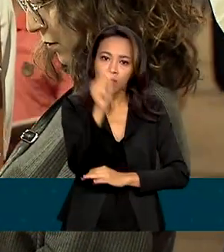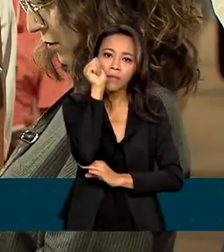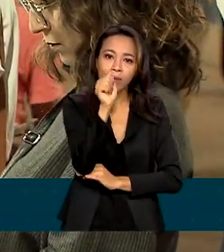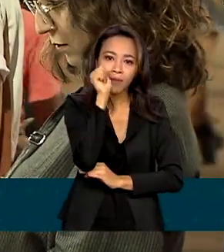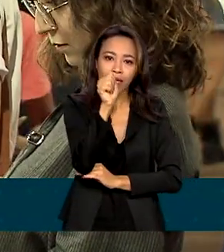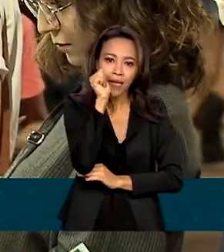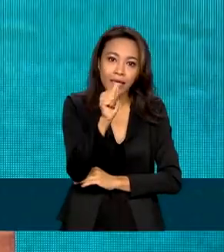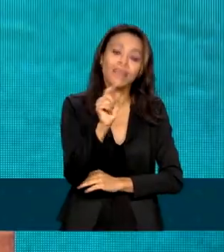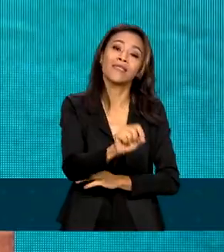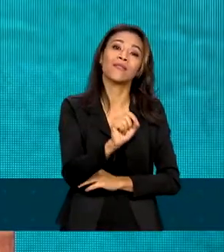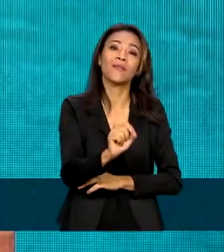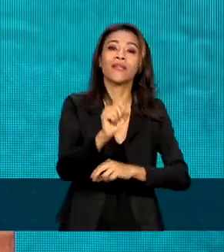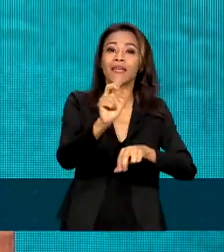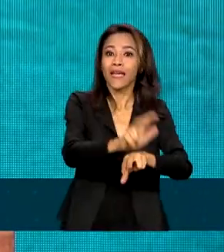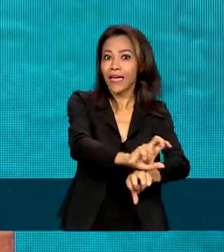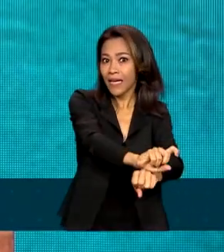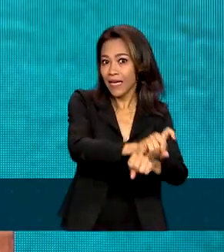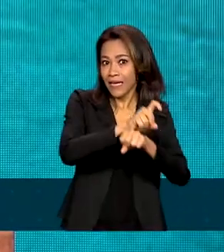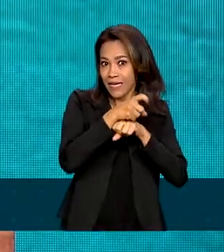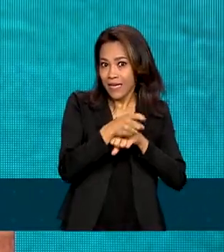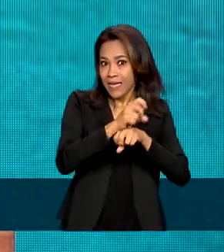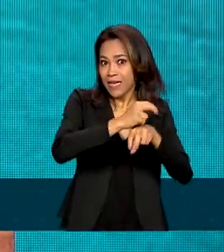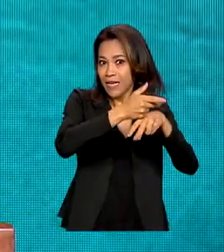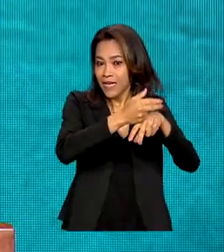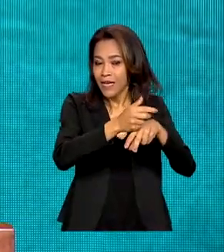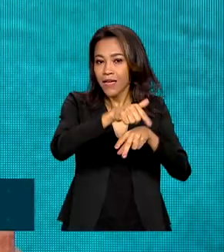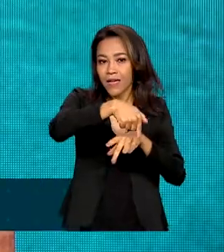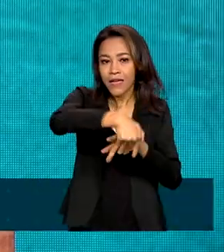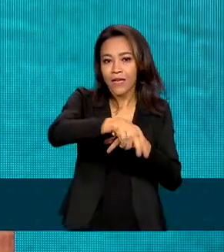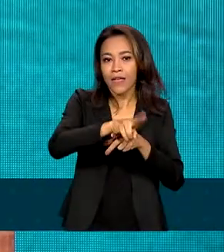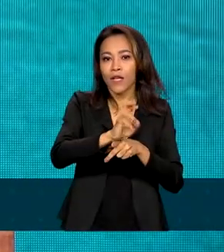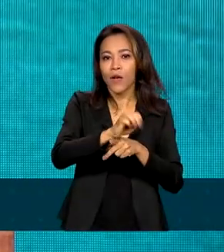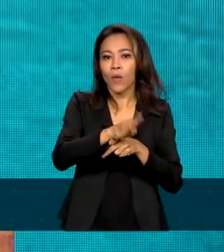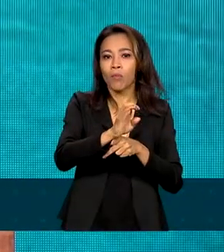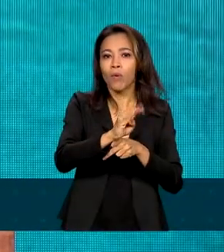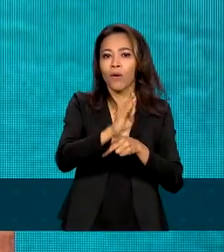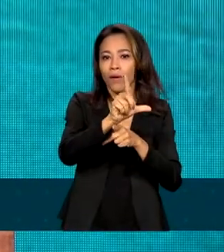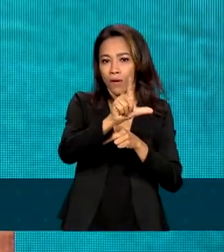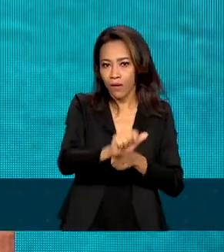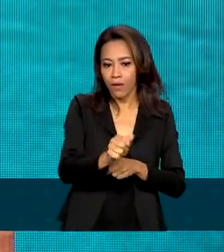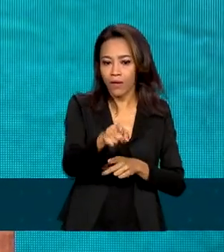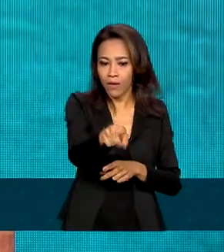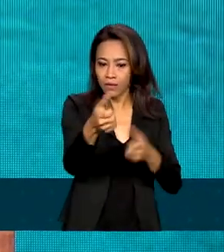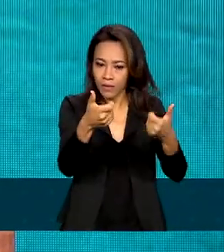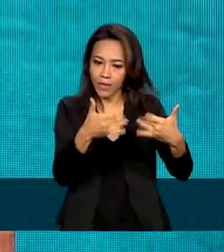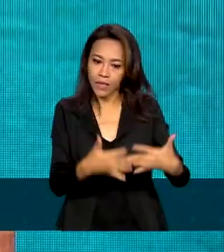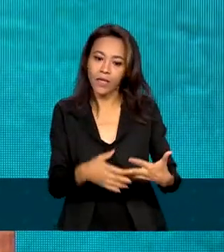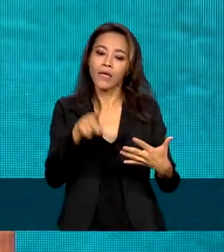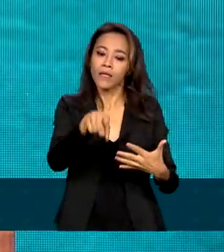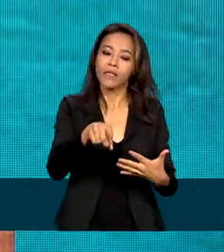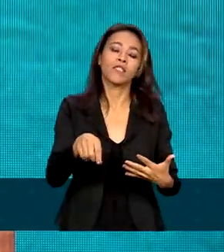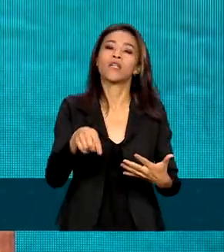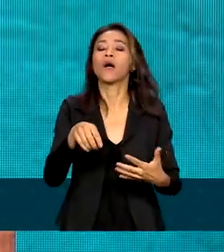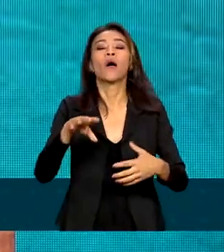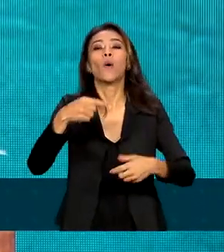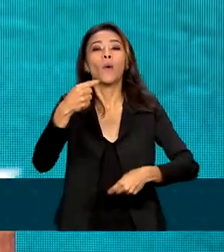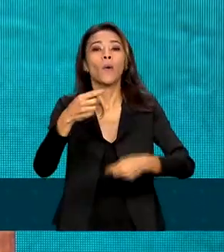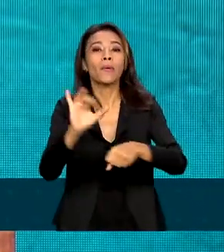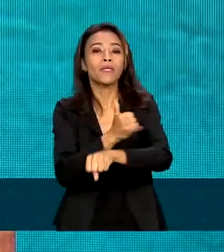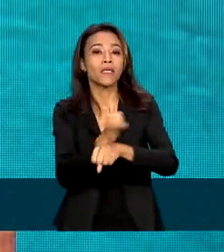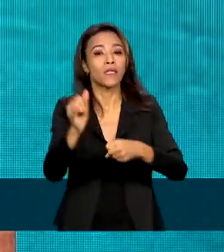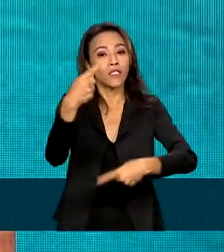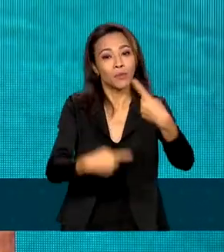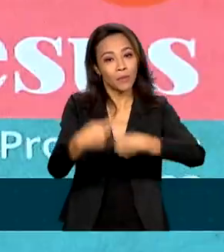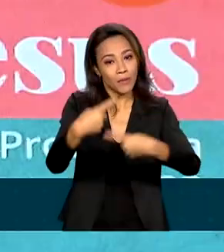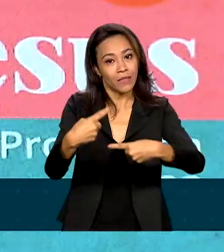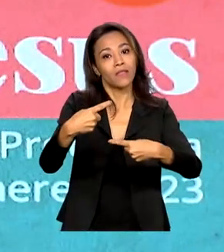quilombolas. Cultura pode e deve ser objeto de uma política pública transformadora e de inclusão